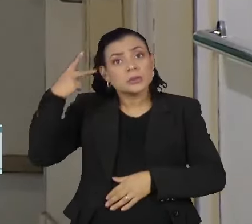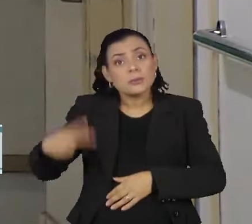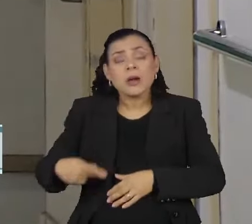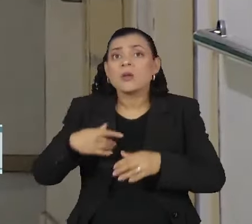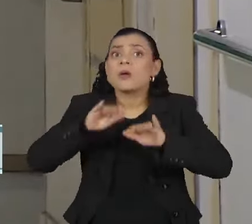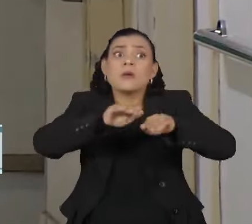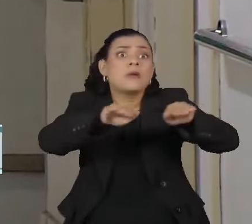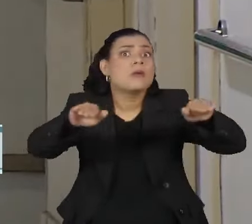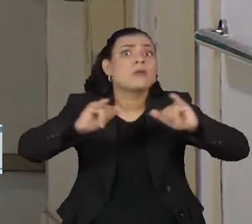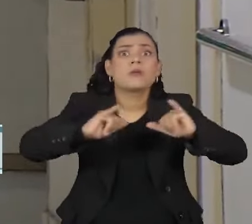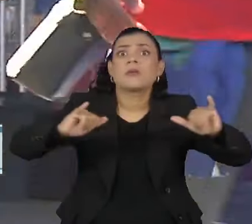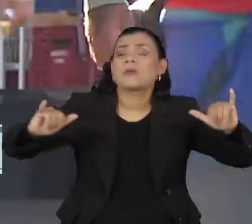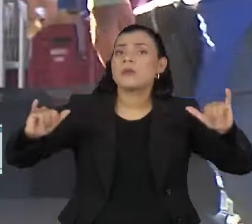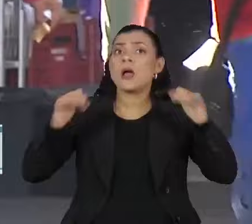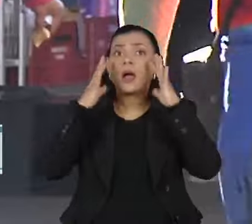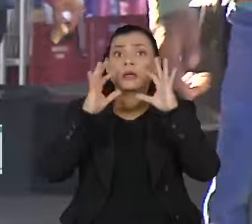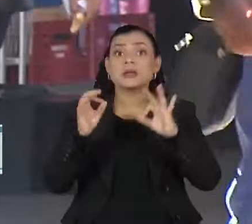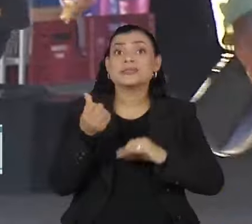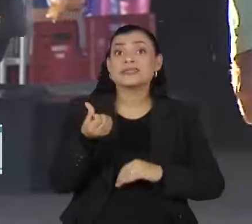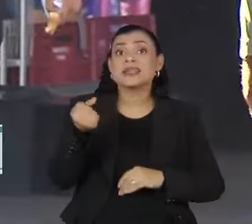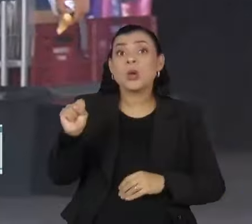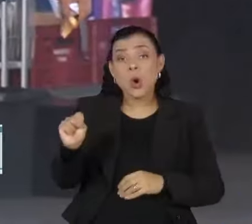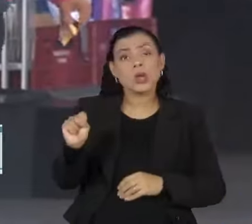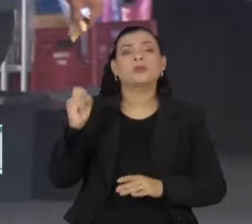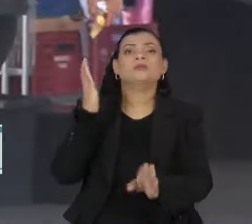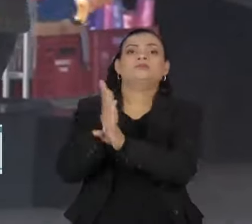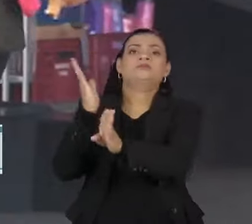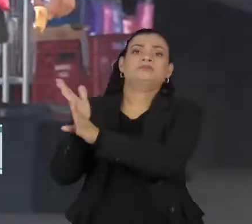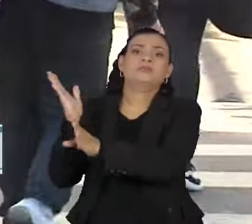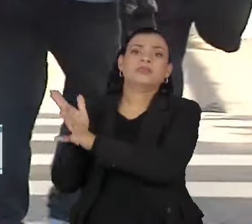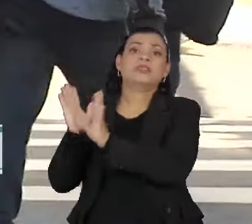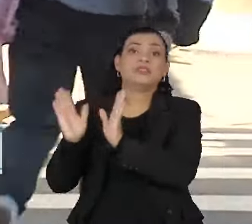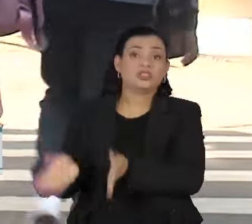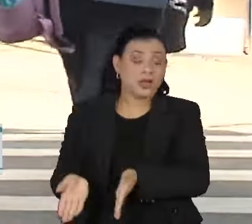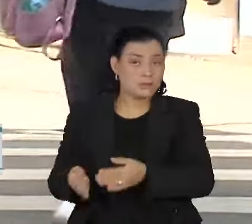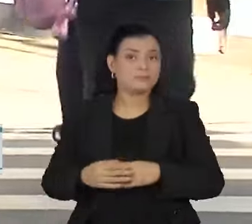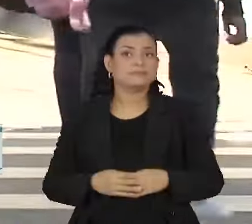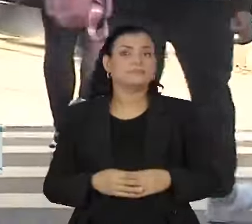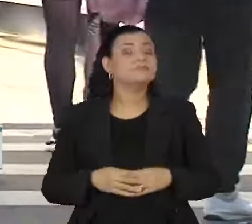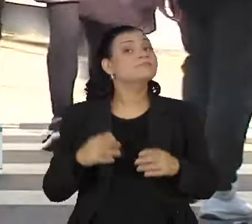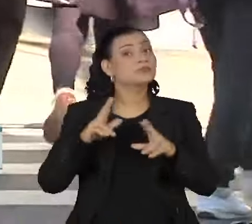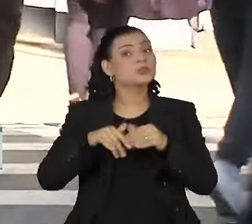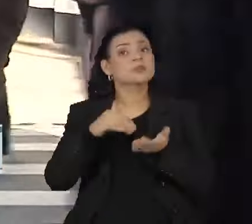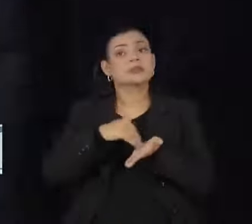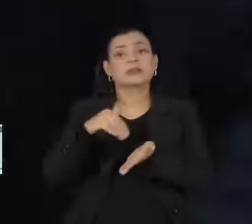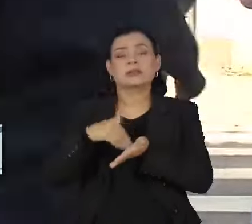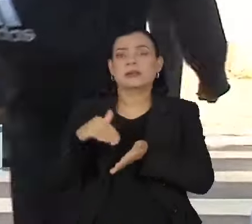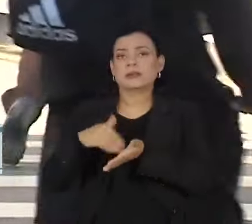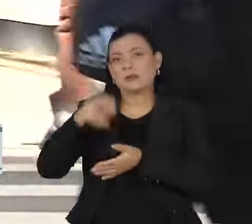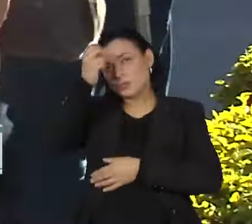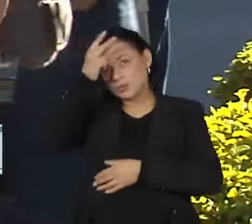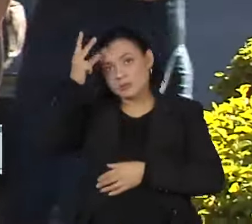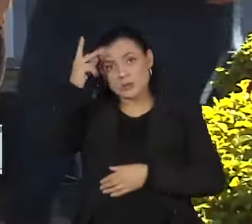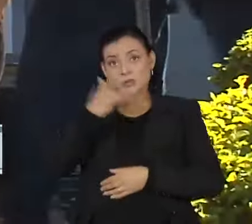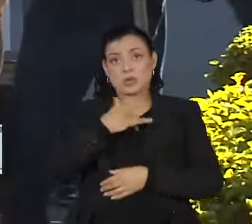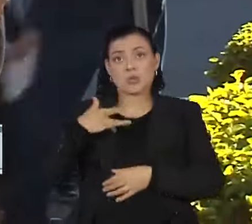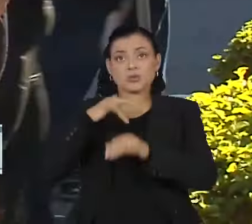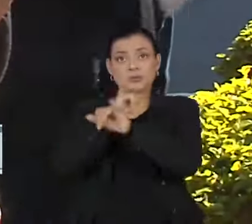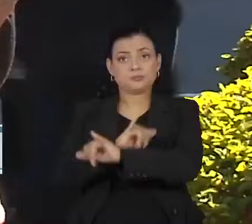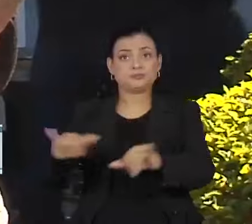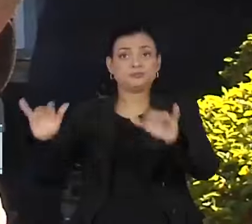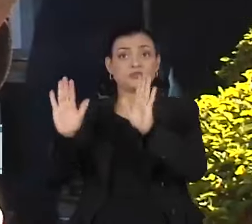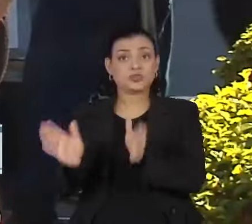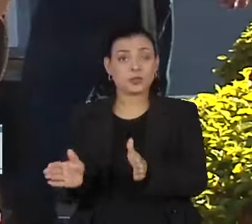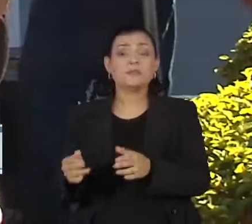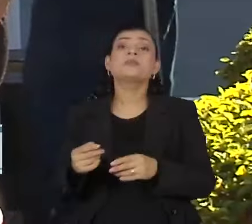capital são 68 casos confirmados desde o início deste ano. O balanço é da Secretaria Municipal de Saúde. Durante